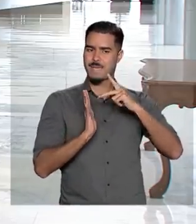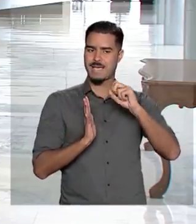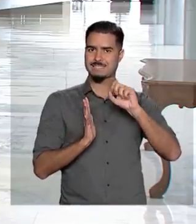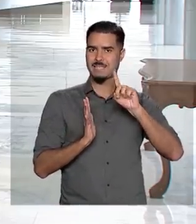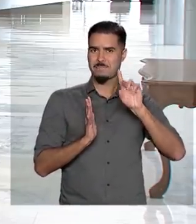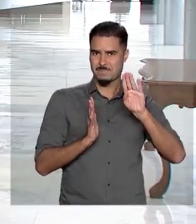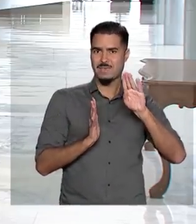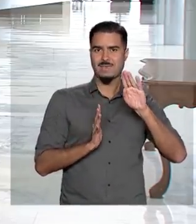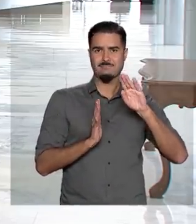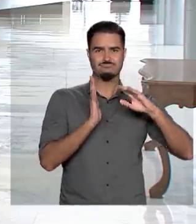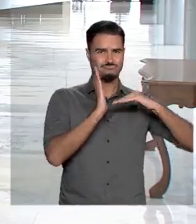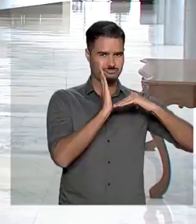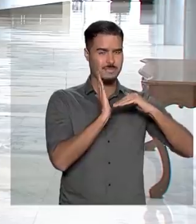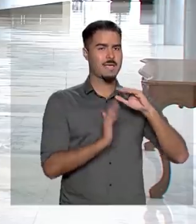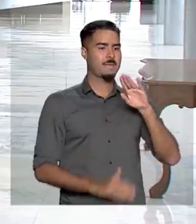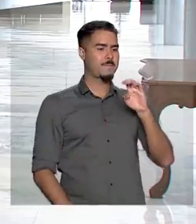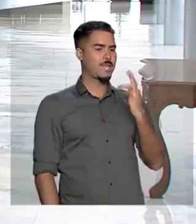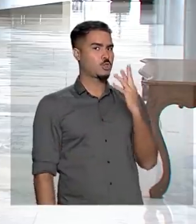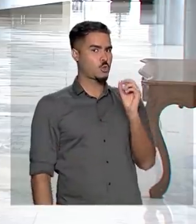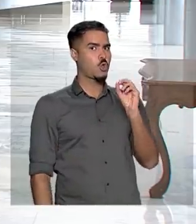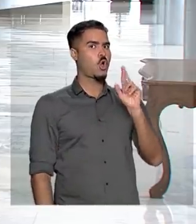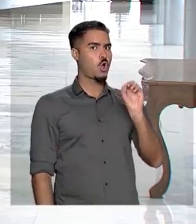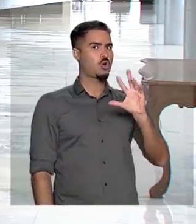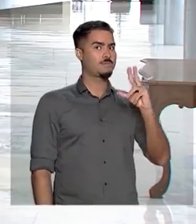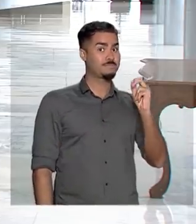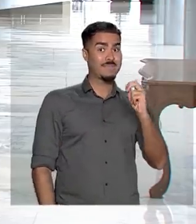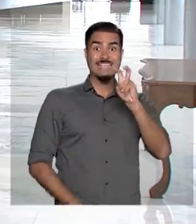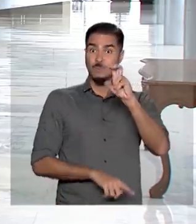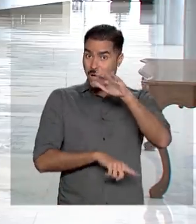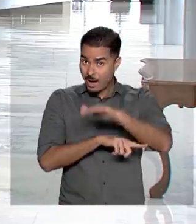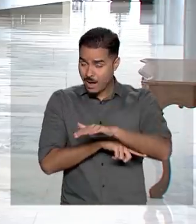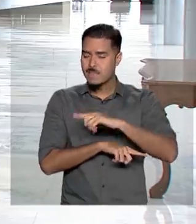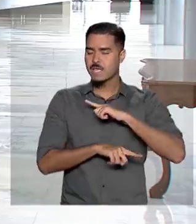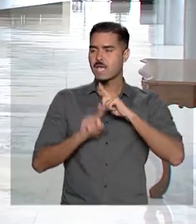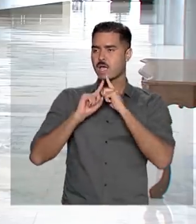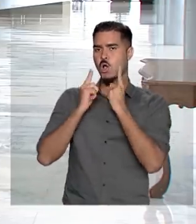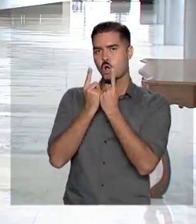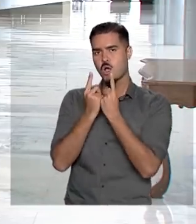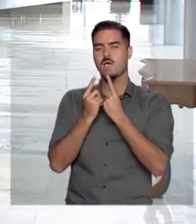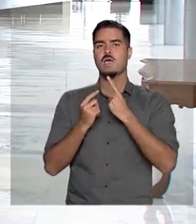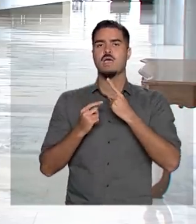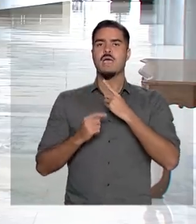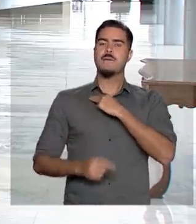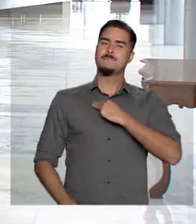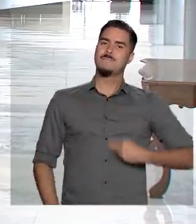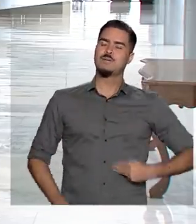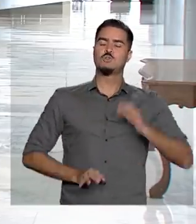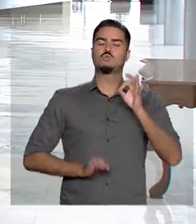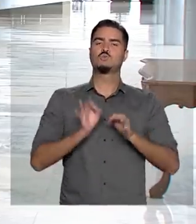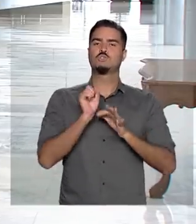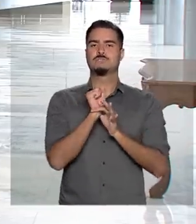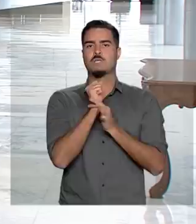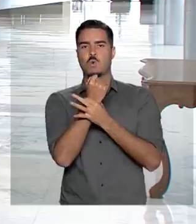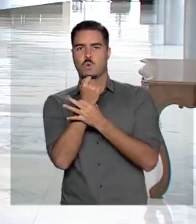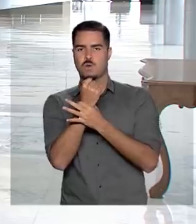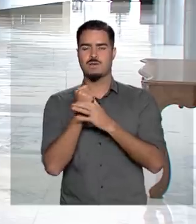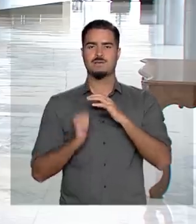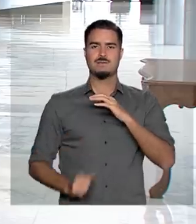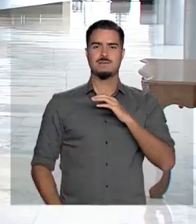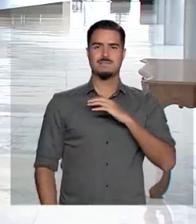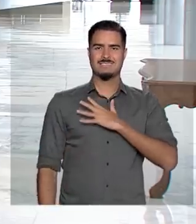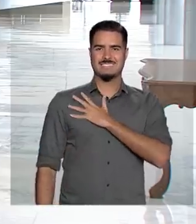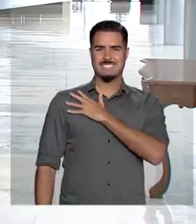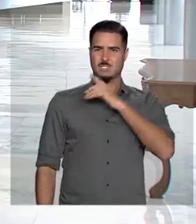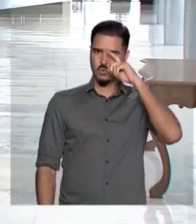Rocha. No final da tarde, às cinco horas, o presidente tem reunião com o ministro da Justiça e Segurança Pública, Sérgio Moro, com o